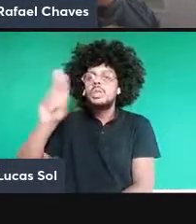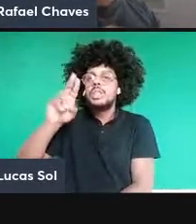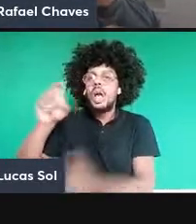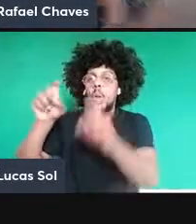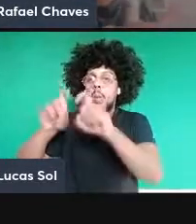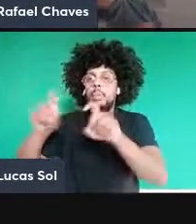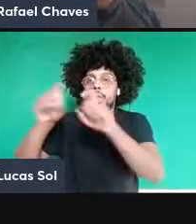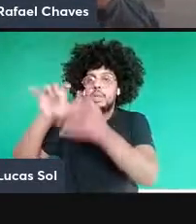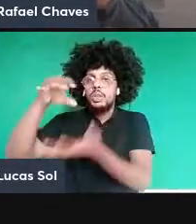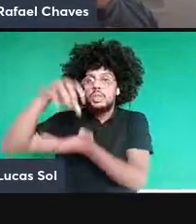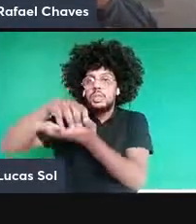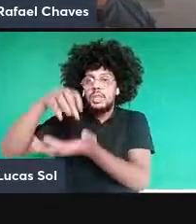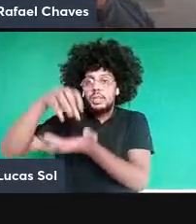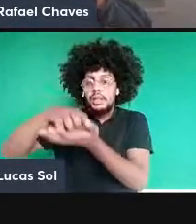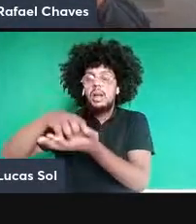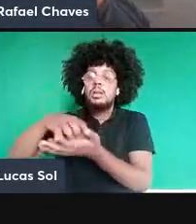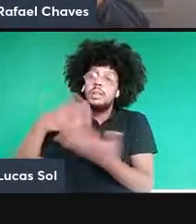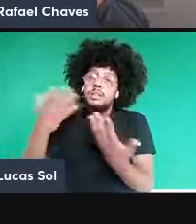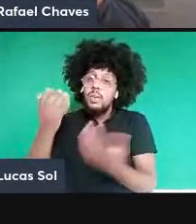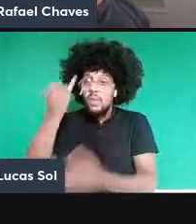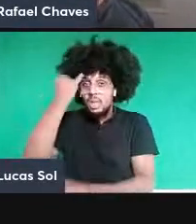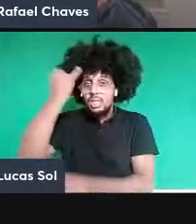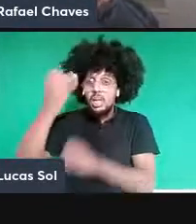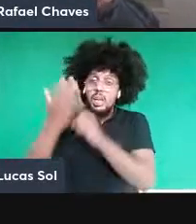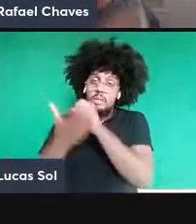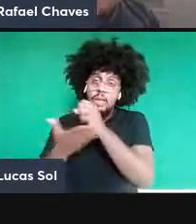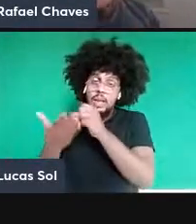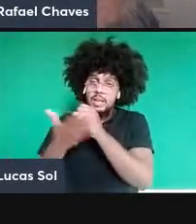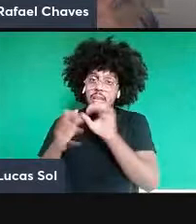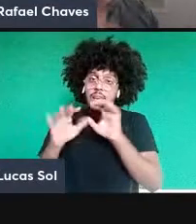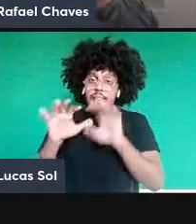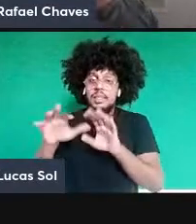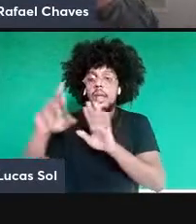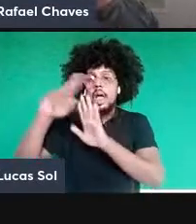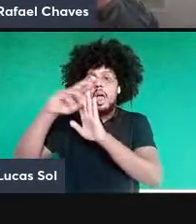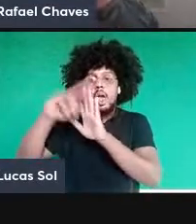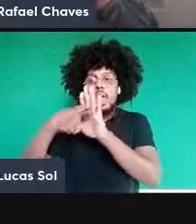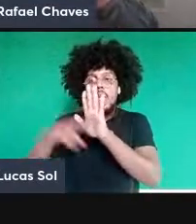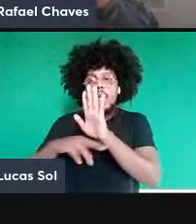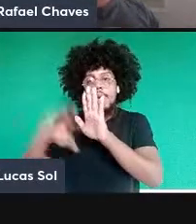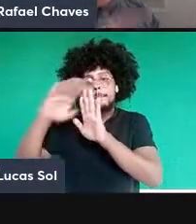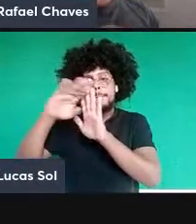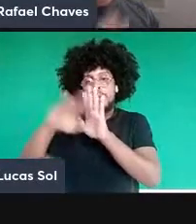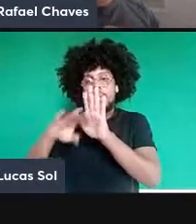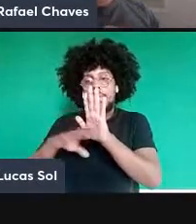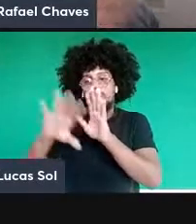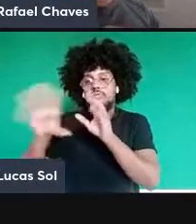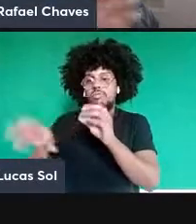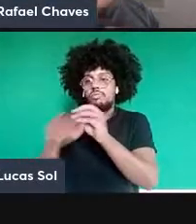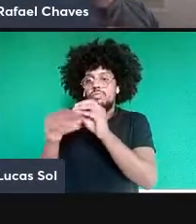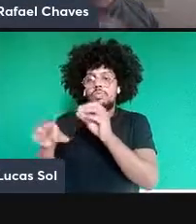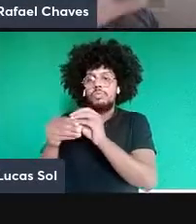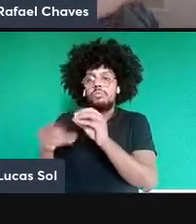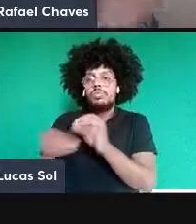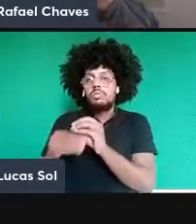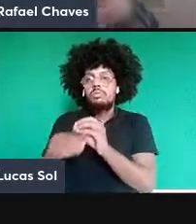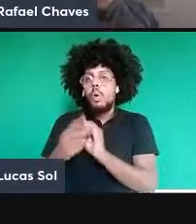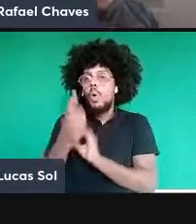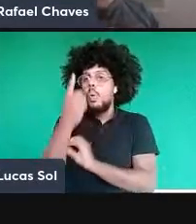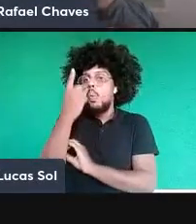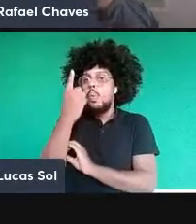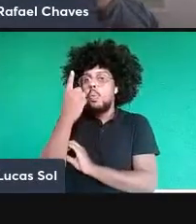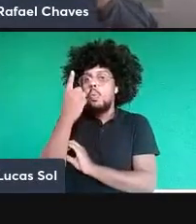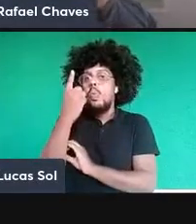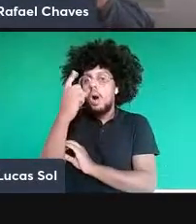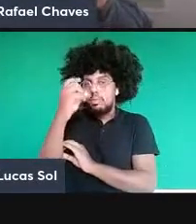essa é a ideia básica de que todos esses protocolos vão ser juntados aí, numa única rede que é essa internet quântica, a gente